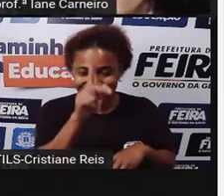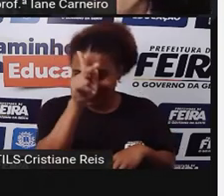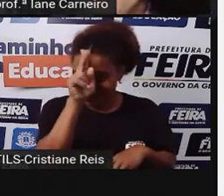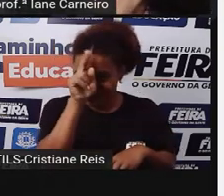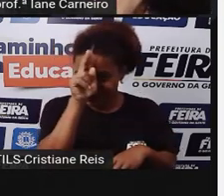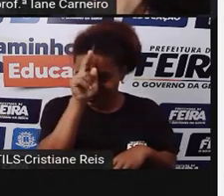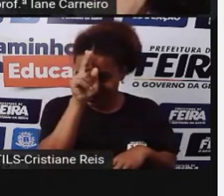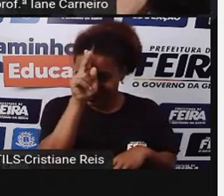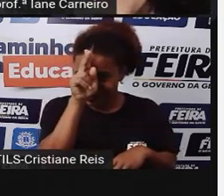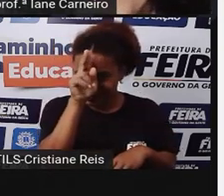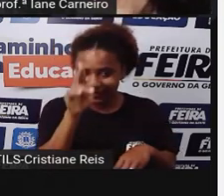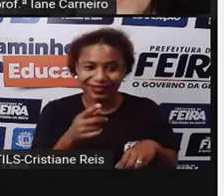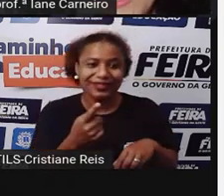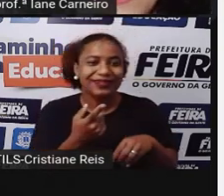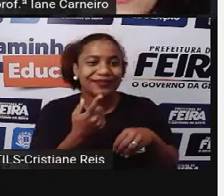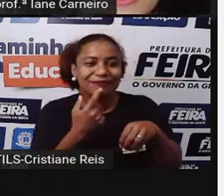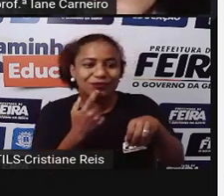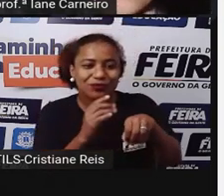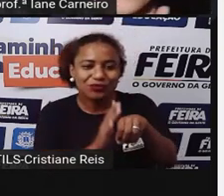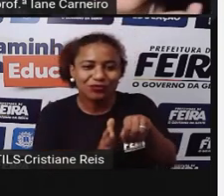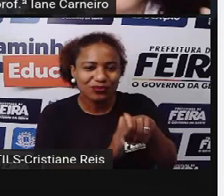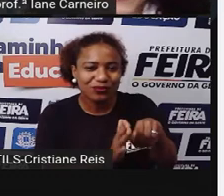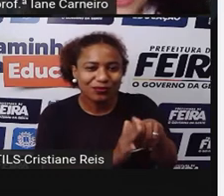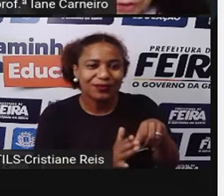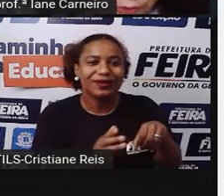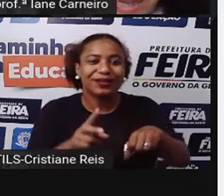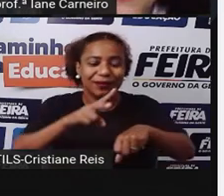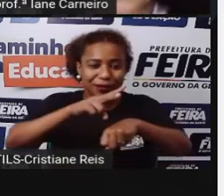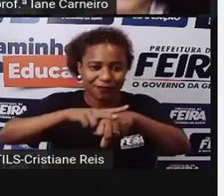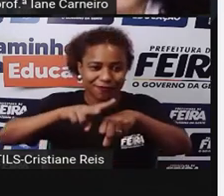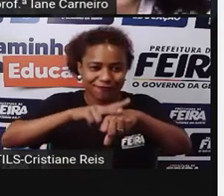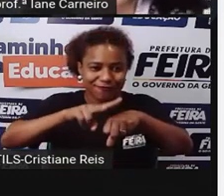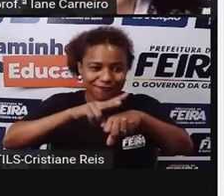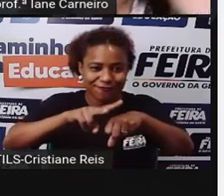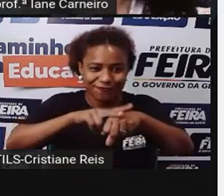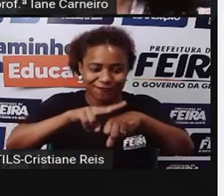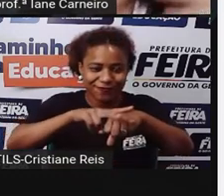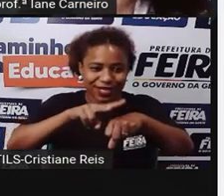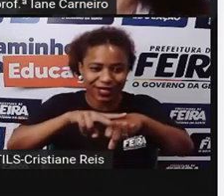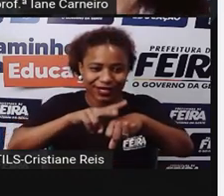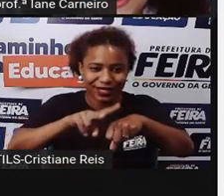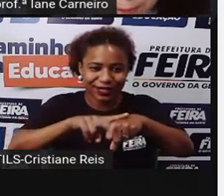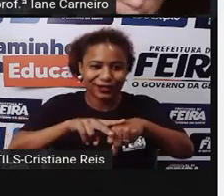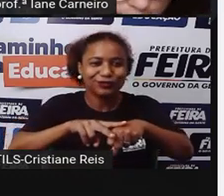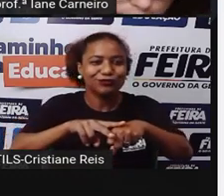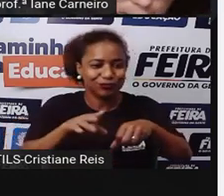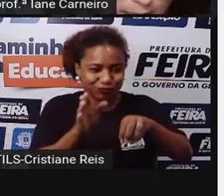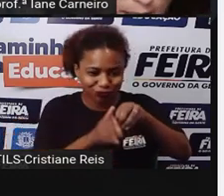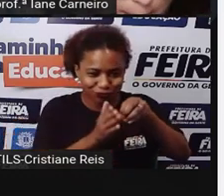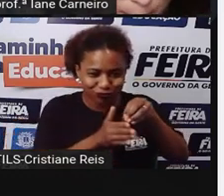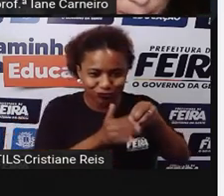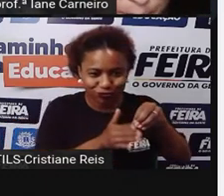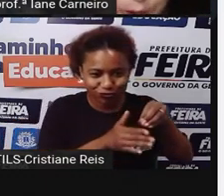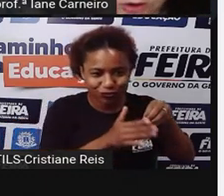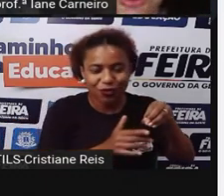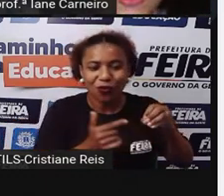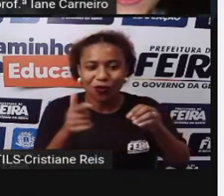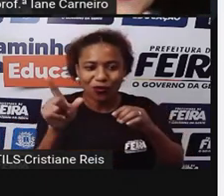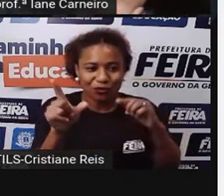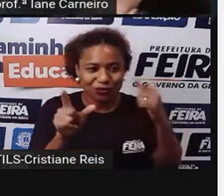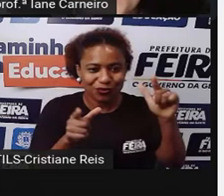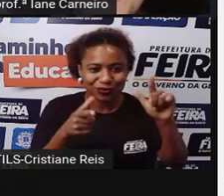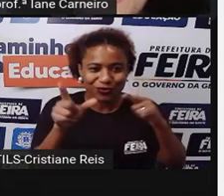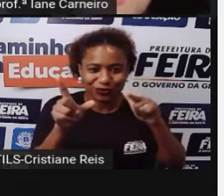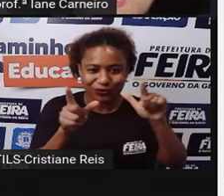O couve, né? Aqui o coentro Né? Que é o cheiro verde Aí você pode botar Outros temperos também A Pró botou só o